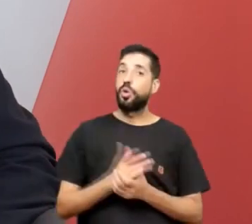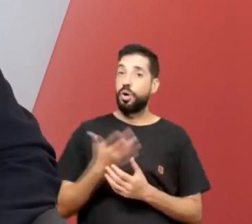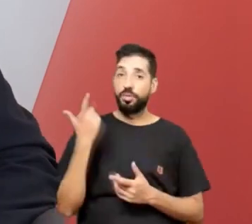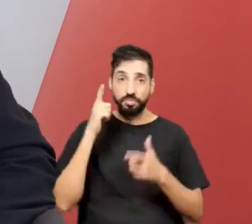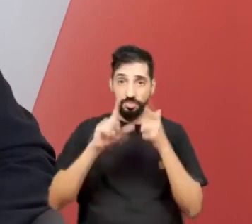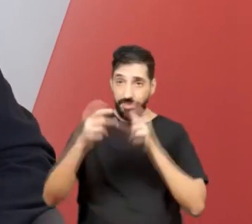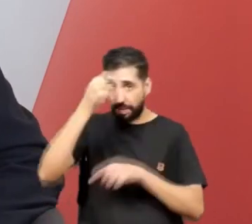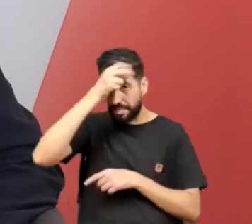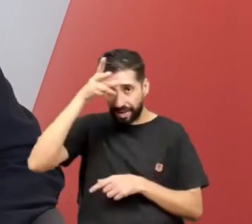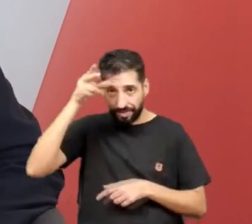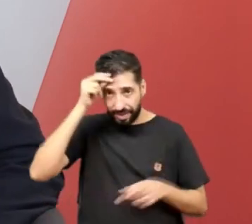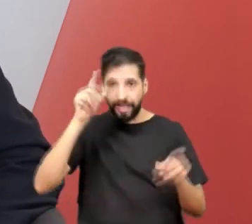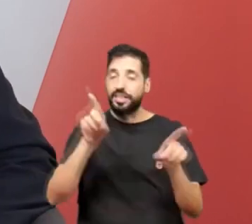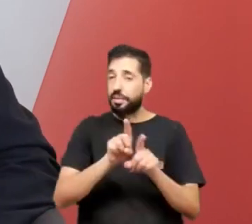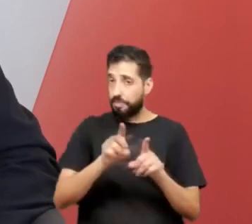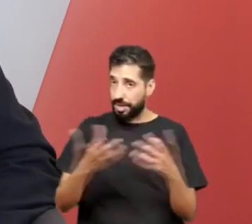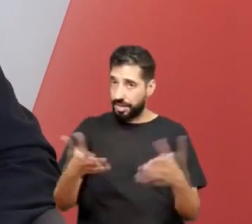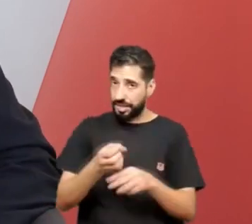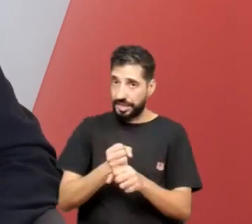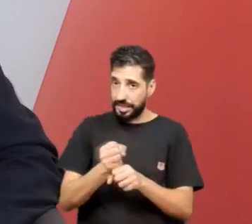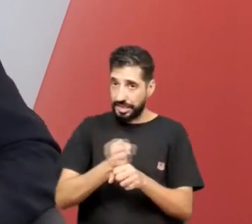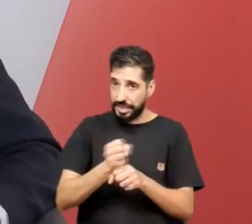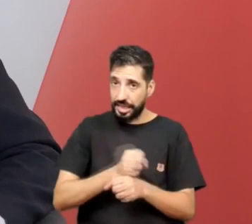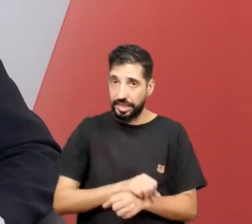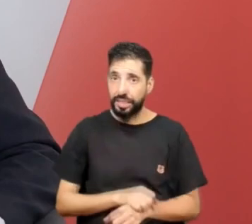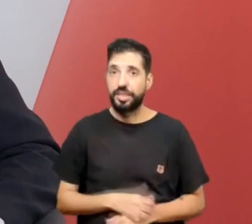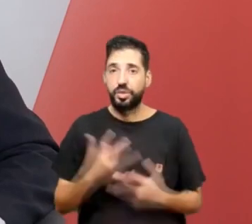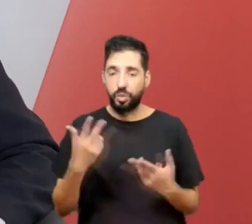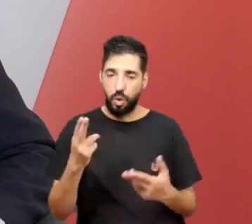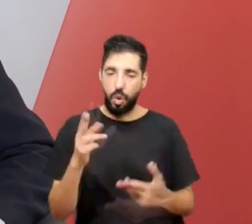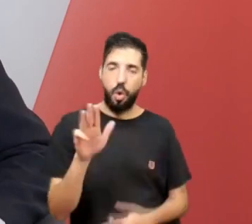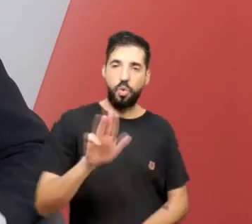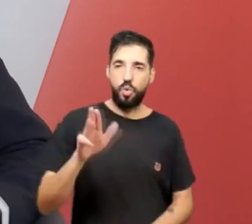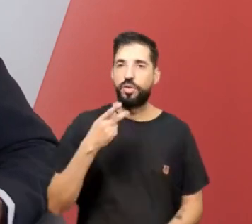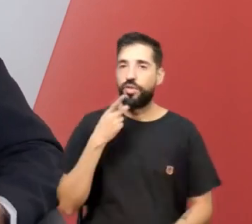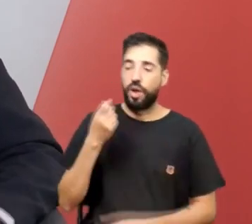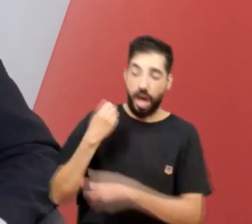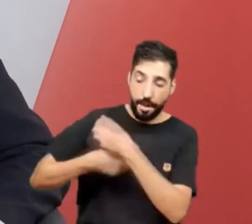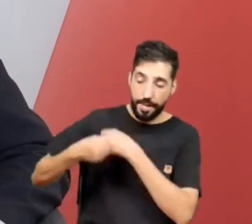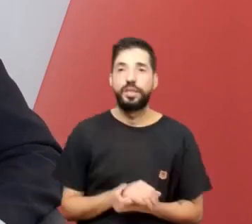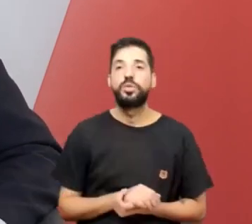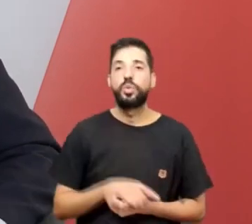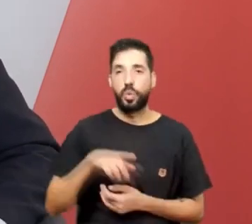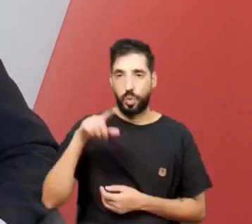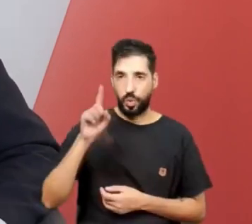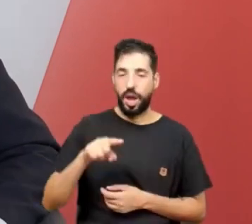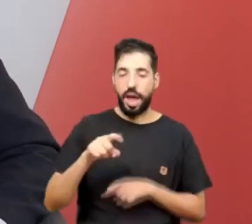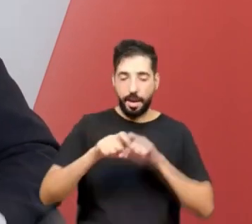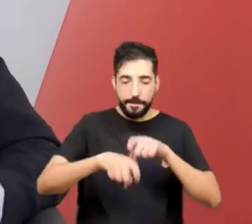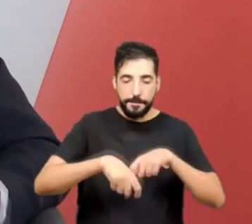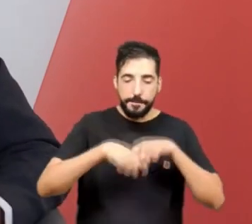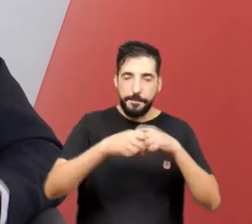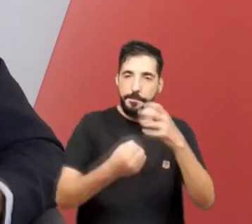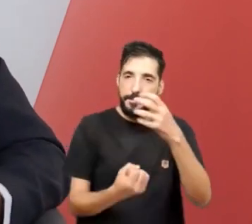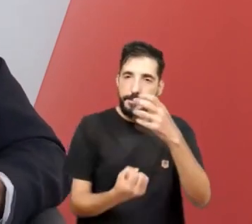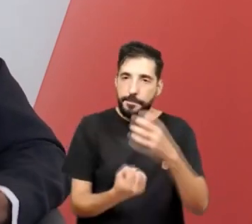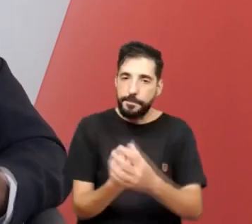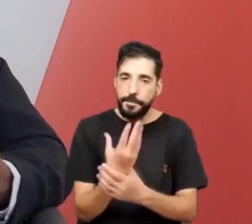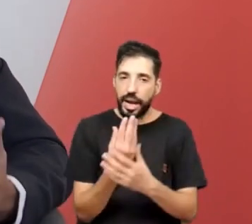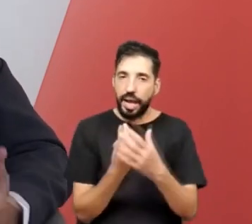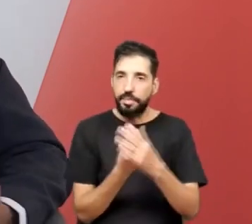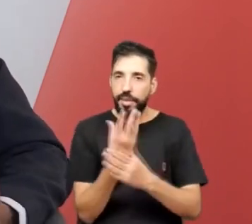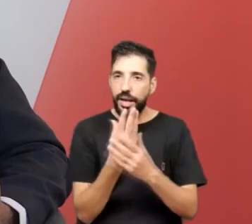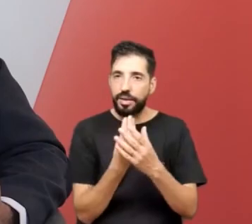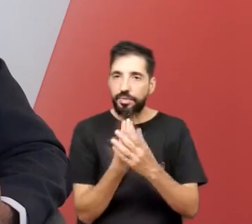prefeita esse ano. Como diz o presidente Lula, o ano passado foi o ano do plantio. E a gente tem muita